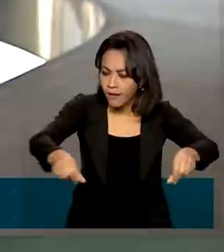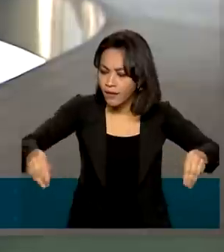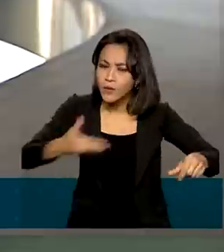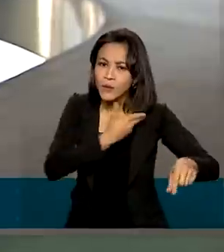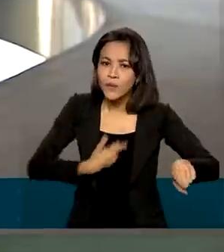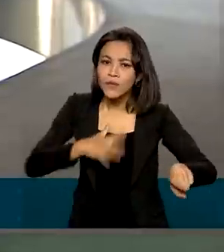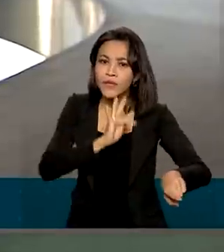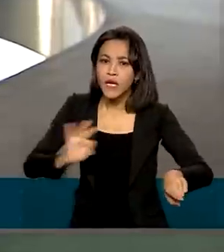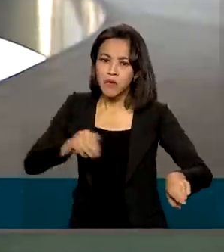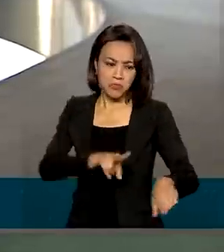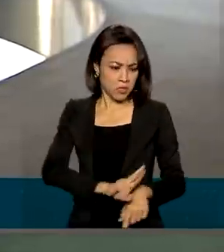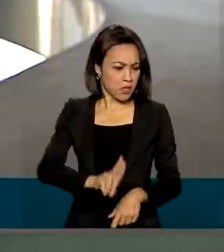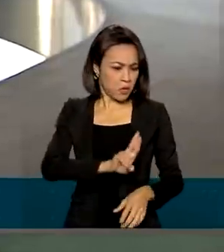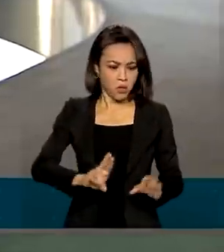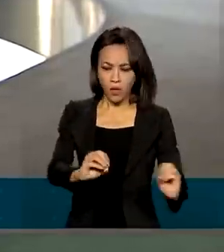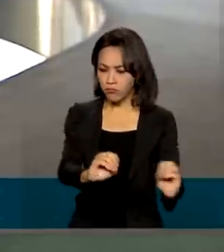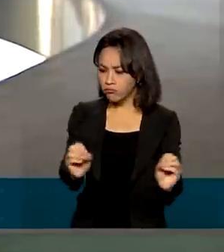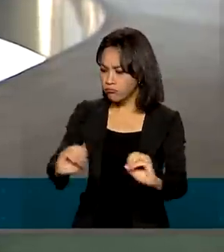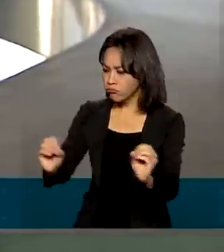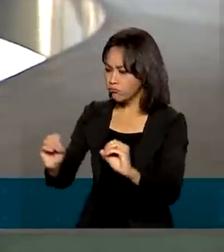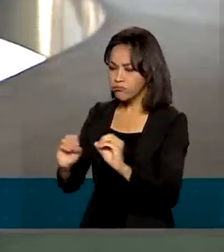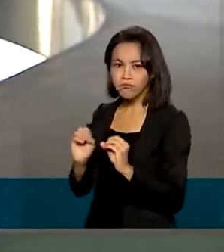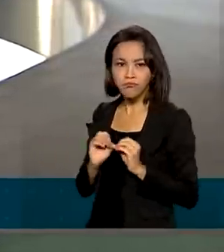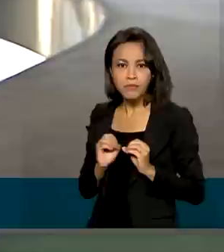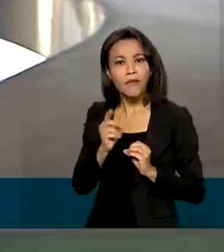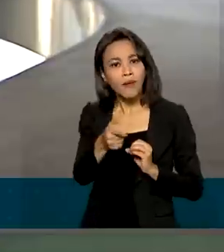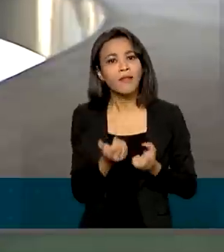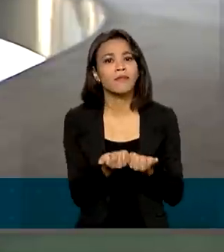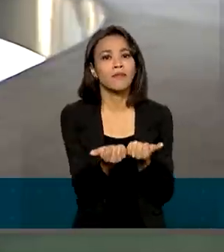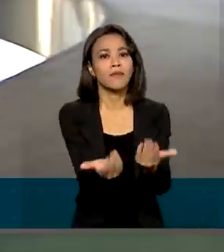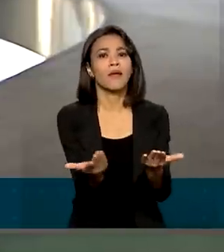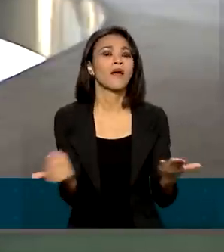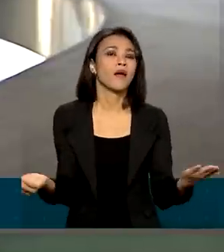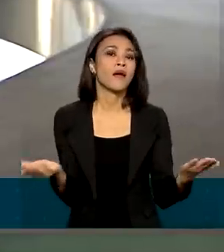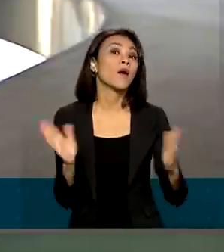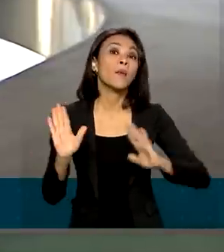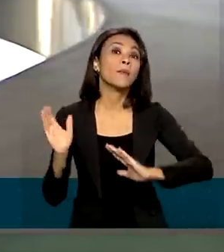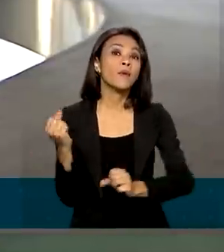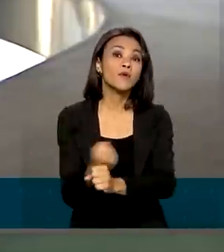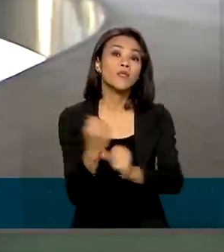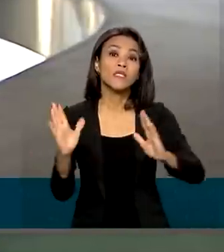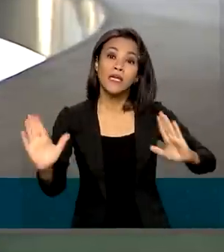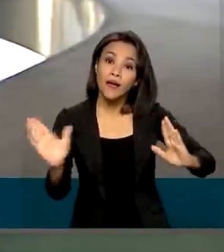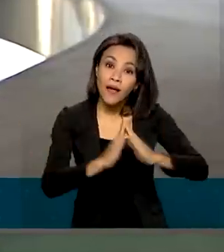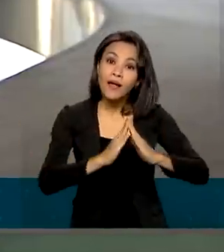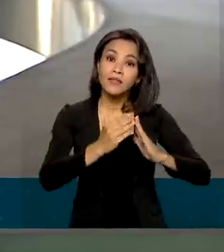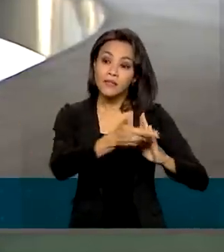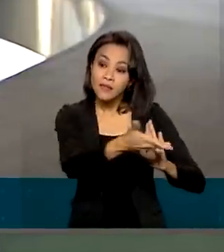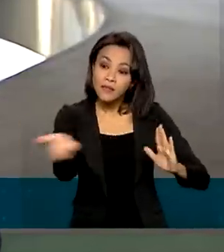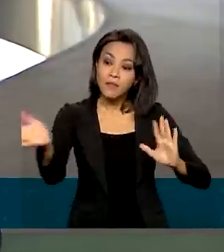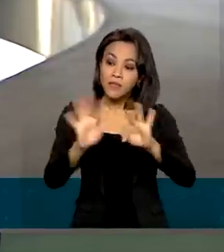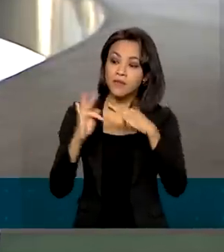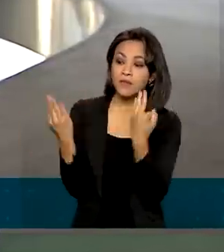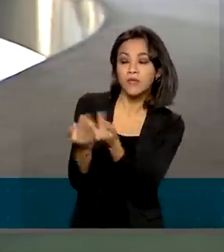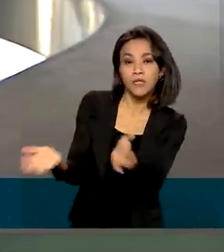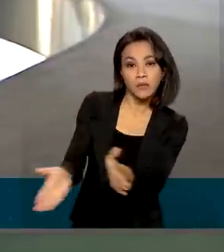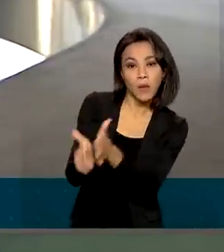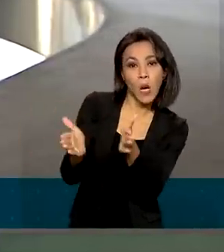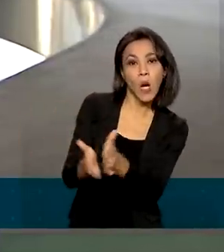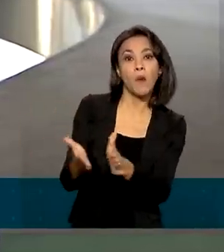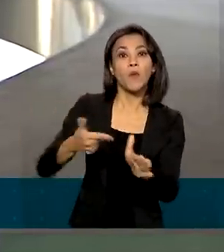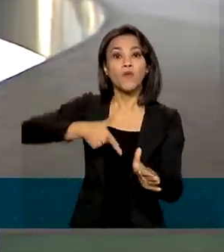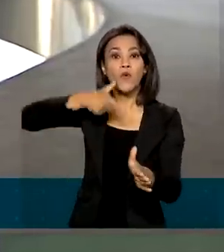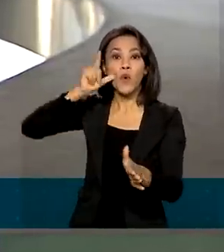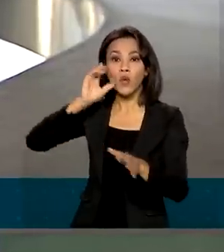sendo utilizados para gerar oportunidades de moradia a famílias de baixa renda. A iniciativa foi lançada ontem pelos